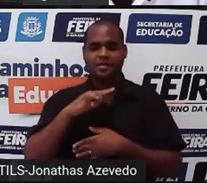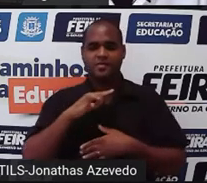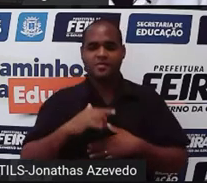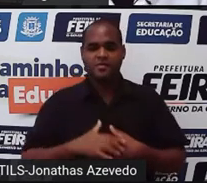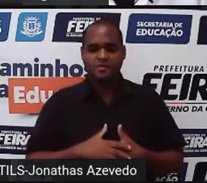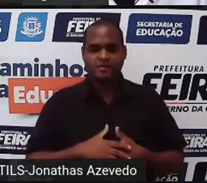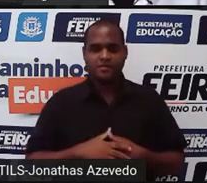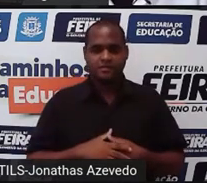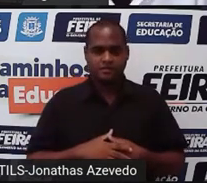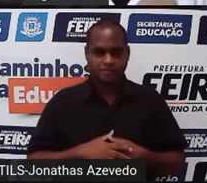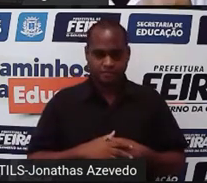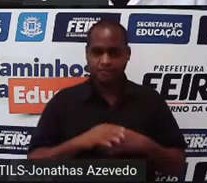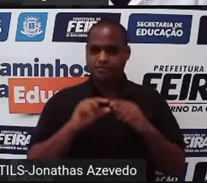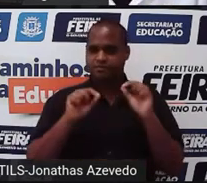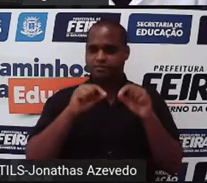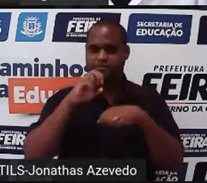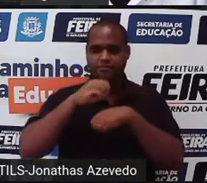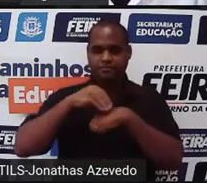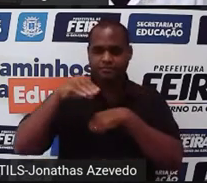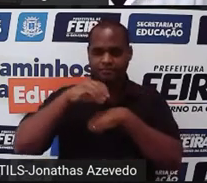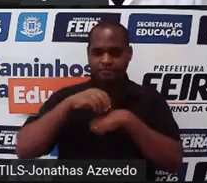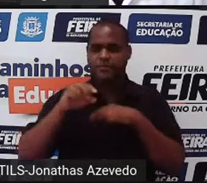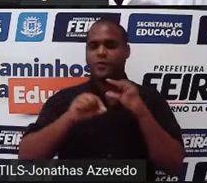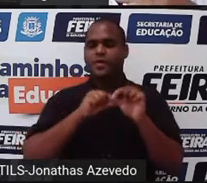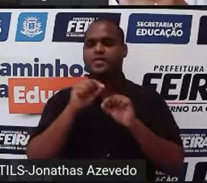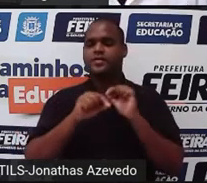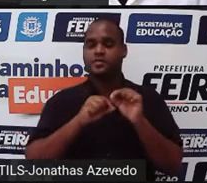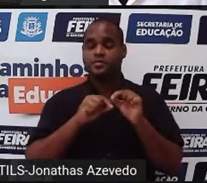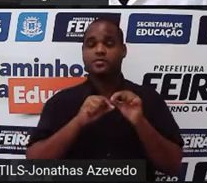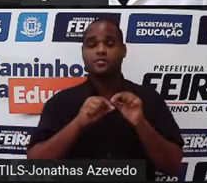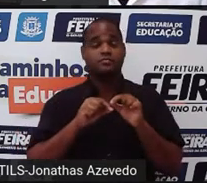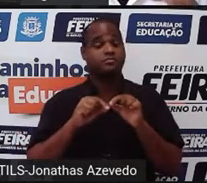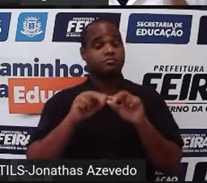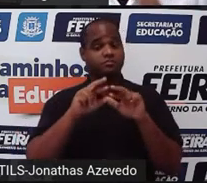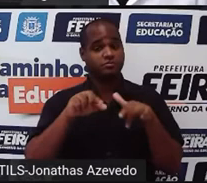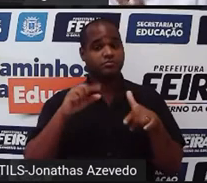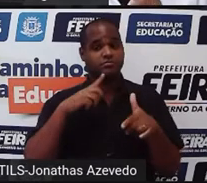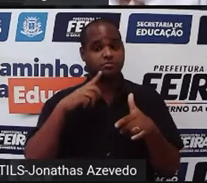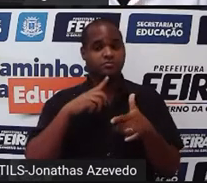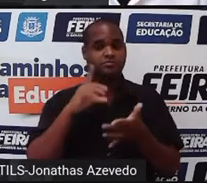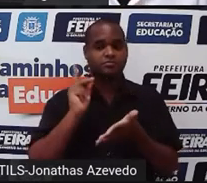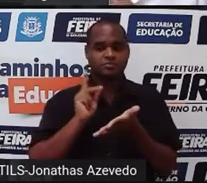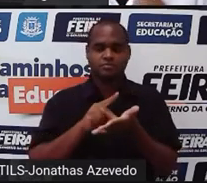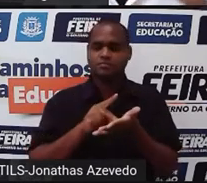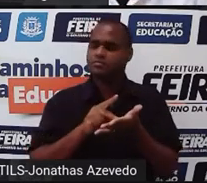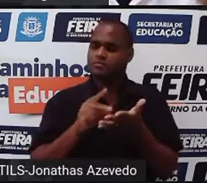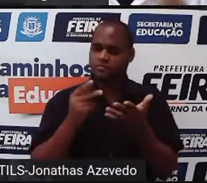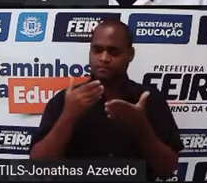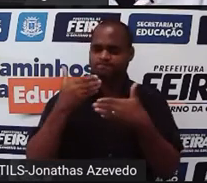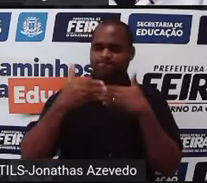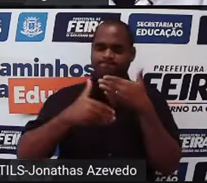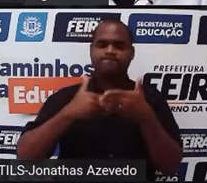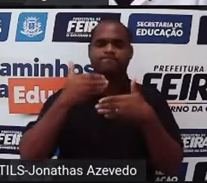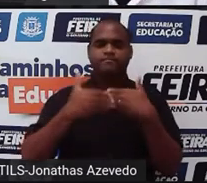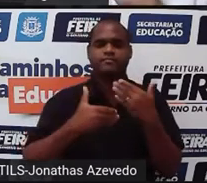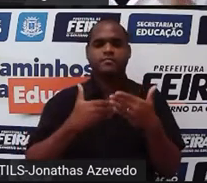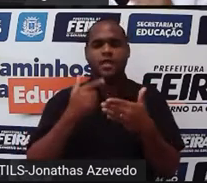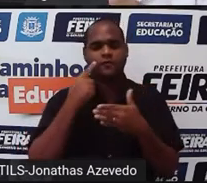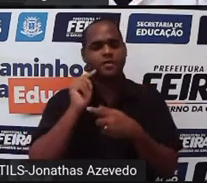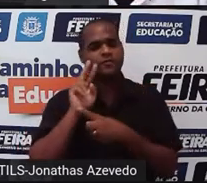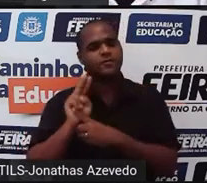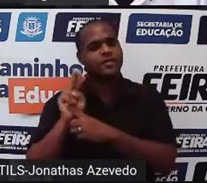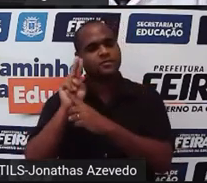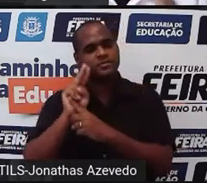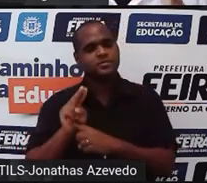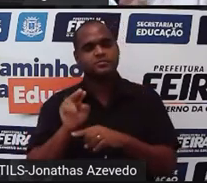E é o que eu vou trazer de interessante. Existe um passo a passo para você usar e